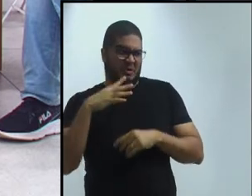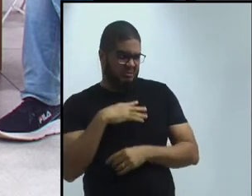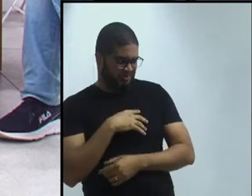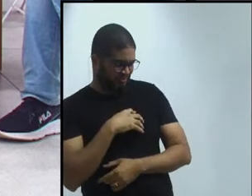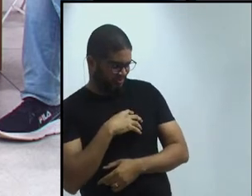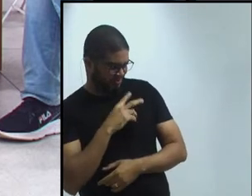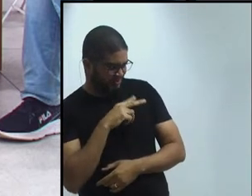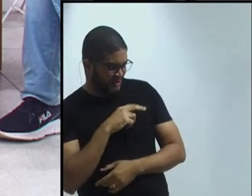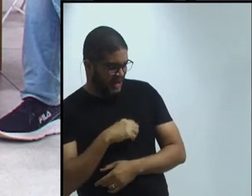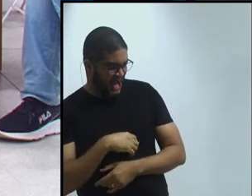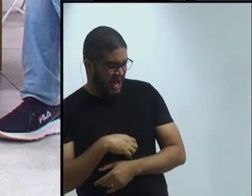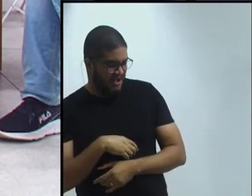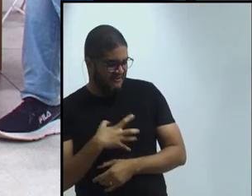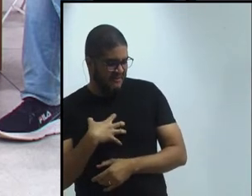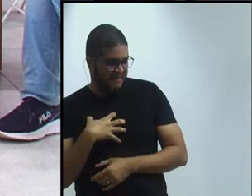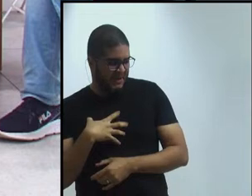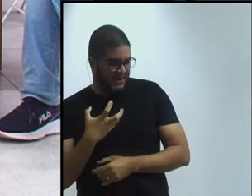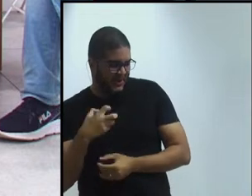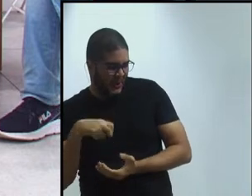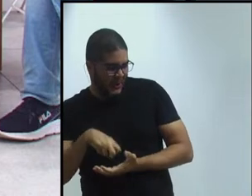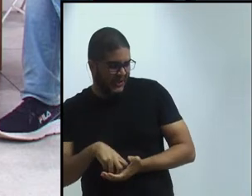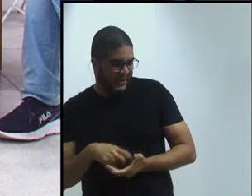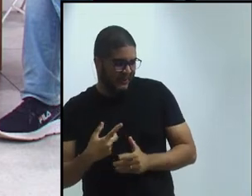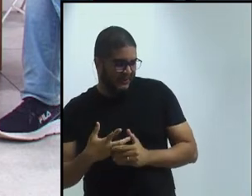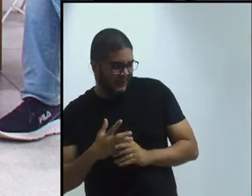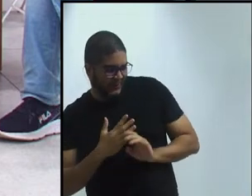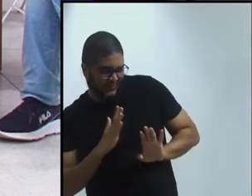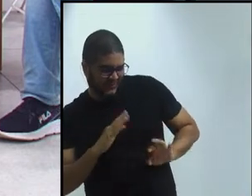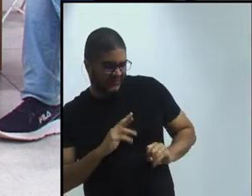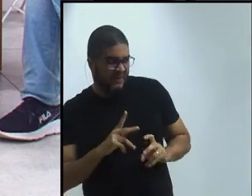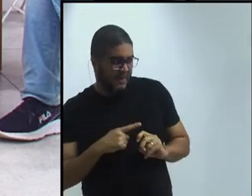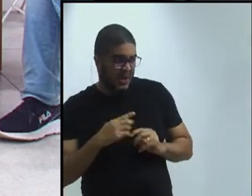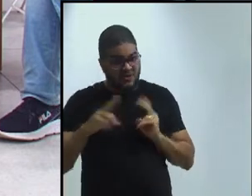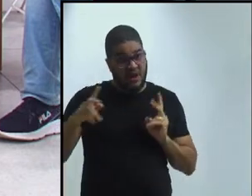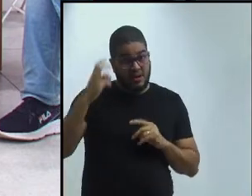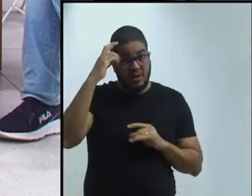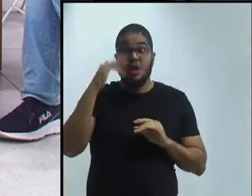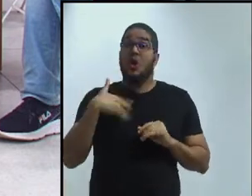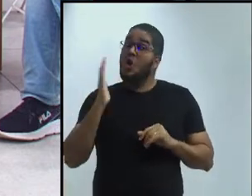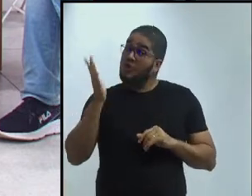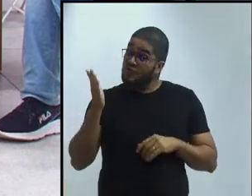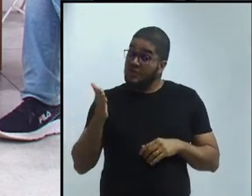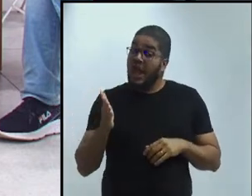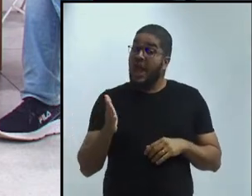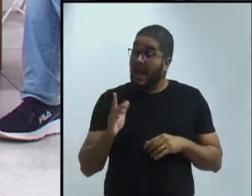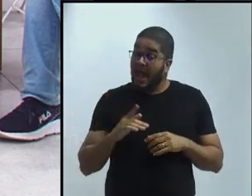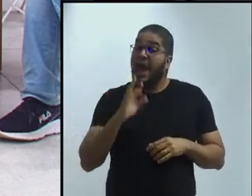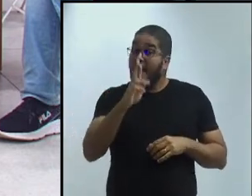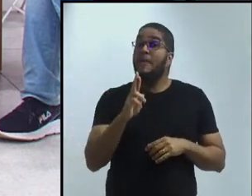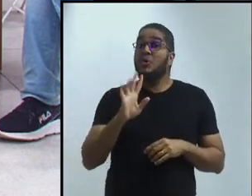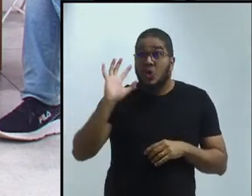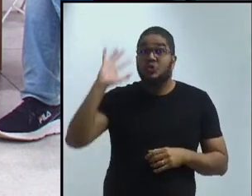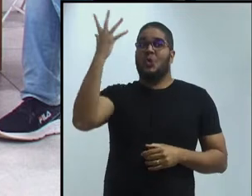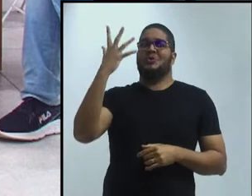julgar, porque eu não faço parte da cultura deles, então, eu já trago logo a solução, porque a valquíria é pragmática.